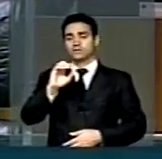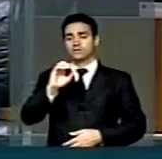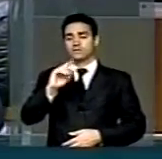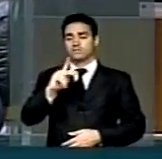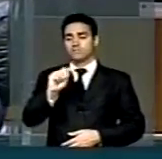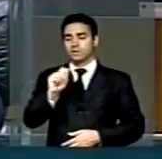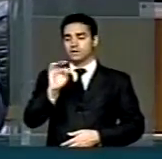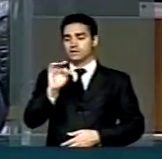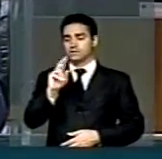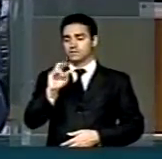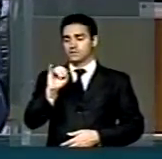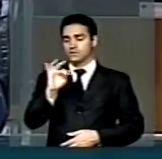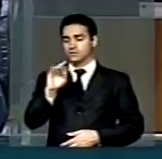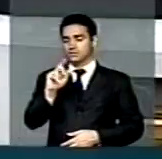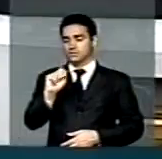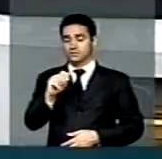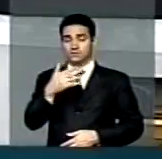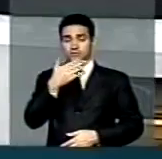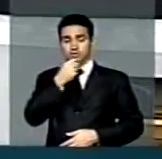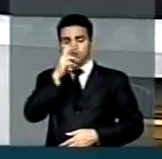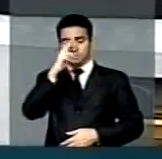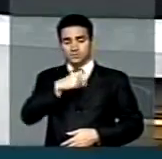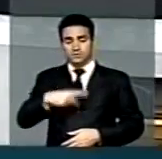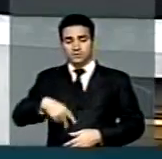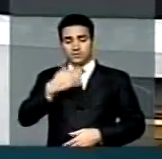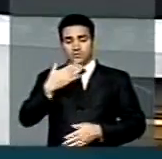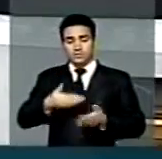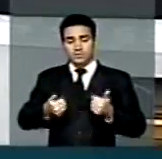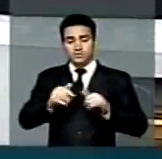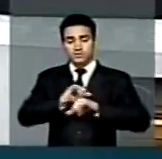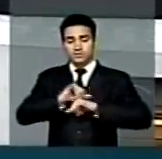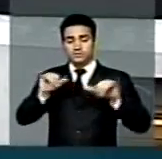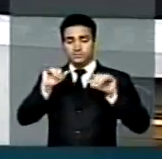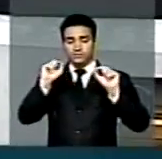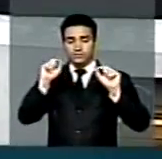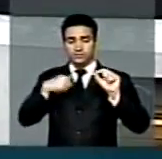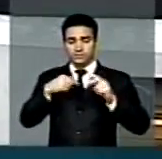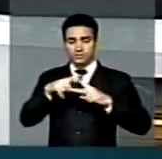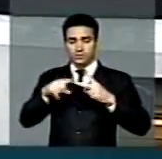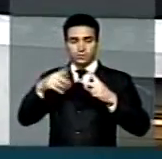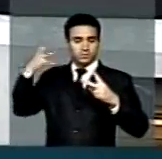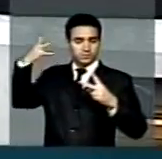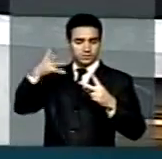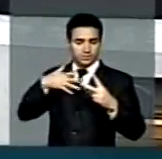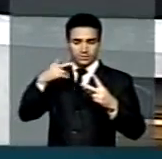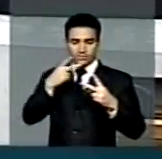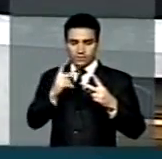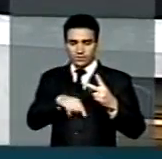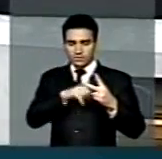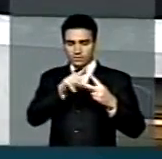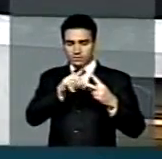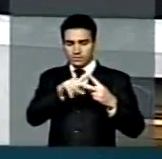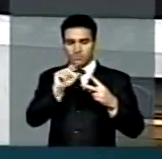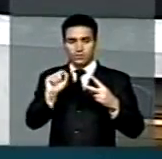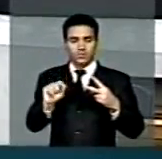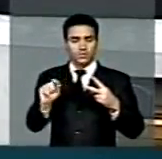Um minuto. Senhor presidente, pedia que a vossa excelência desse divulgação nesses dois discursos. Um trata